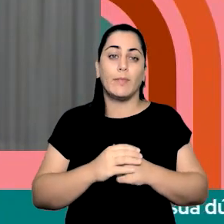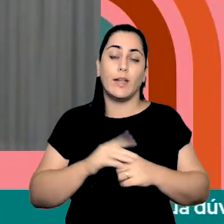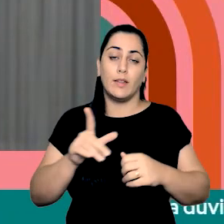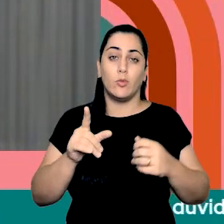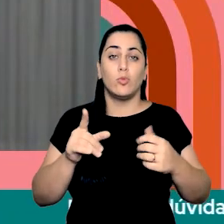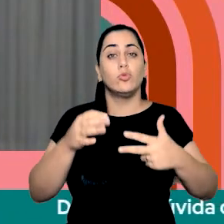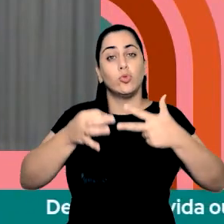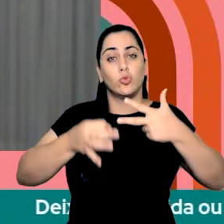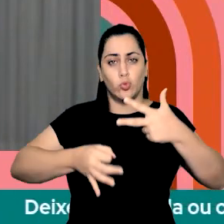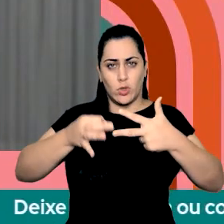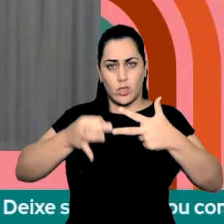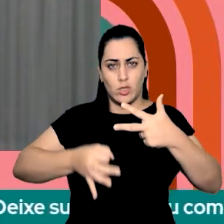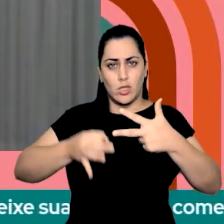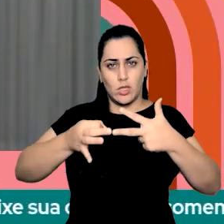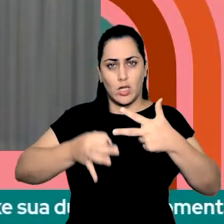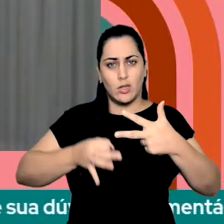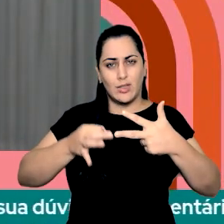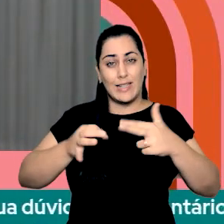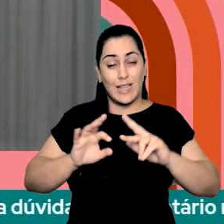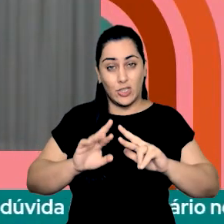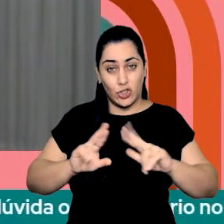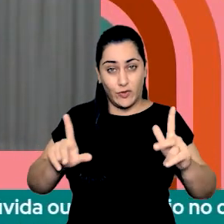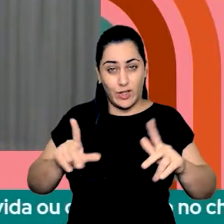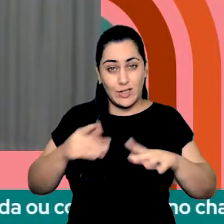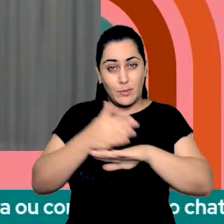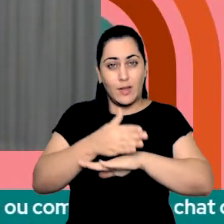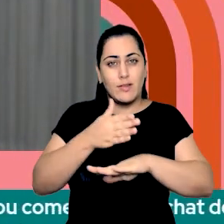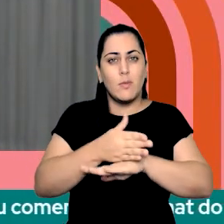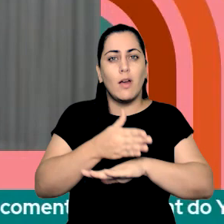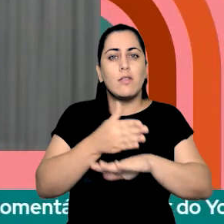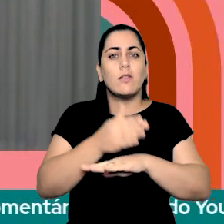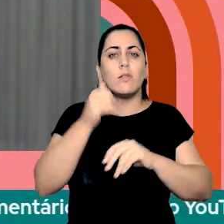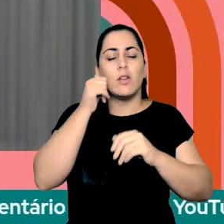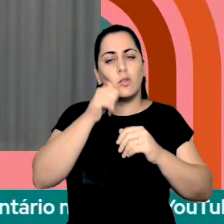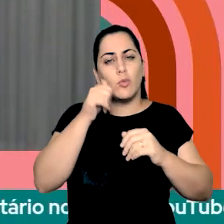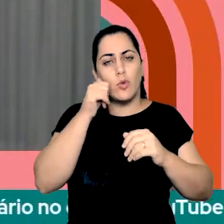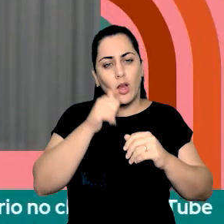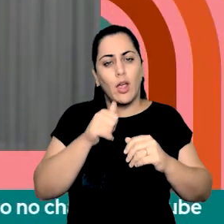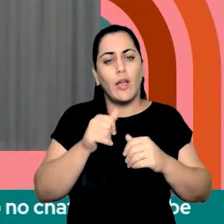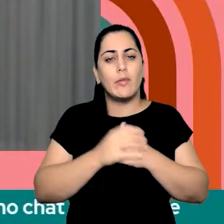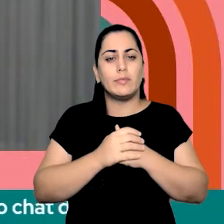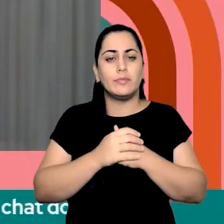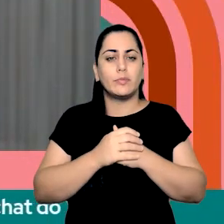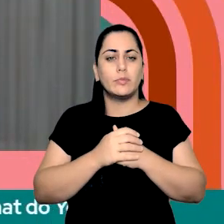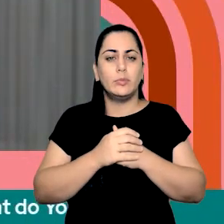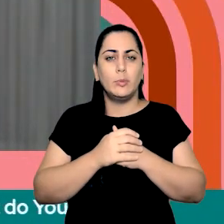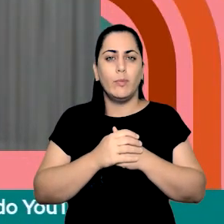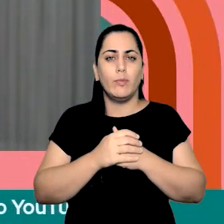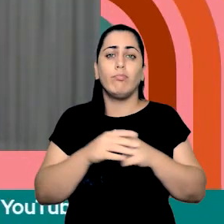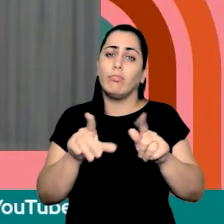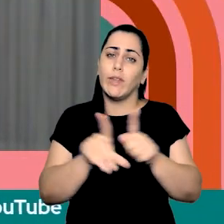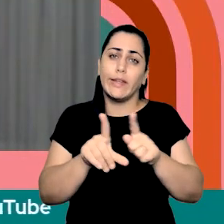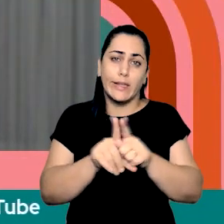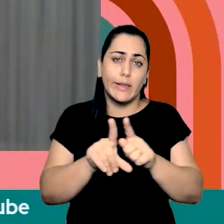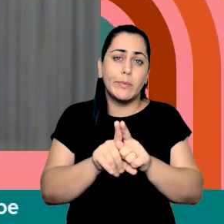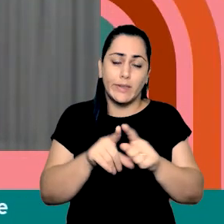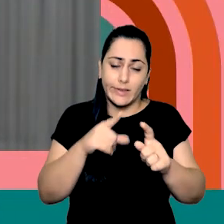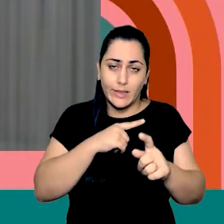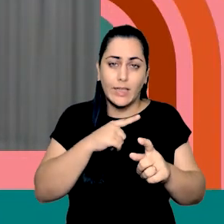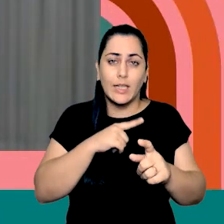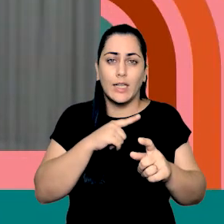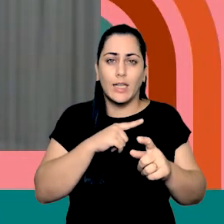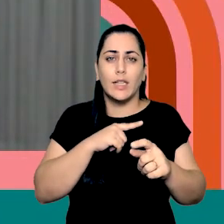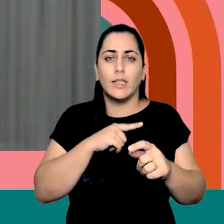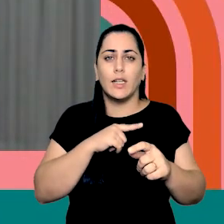do Poder Judiciário, essa discrepância de participação das mulheres não é exceção, também existe